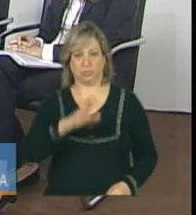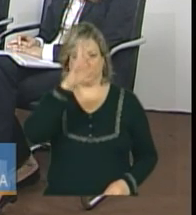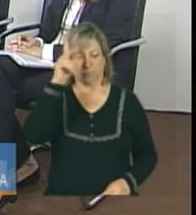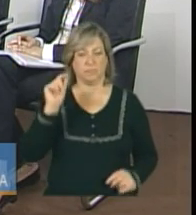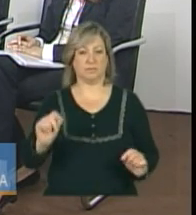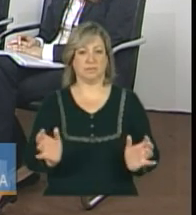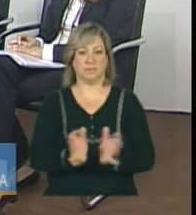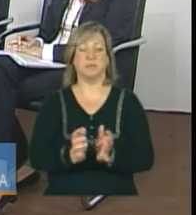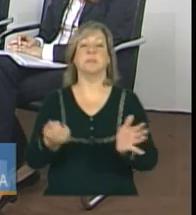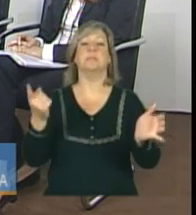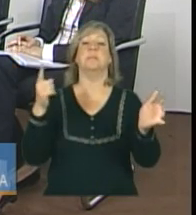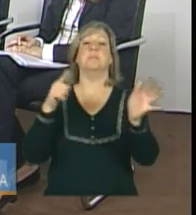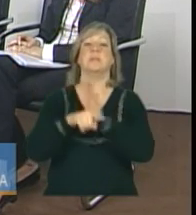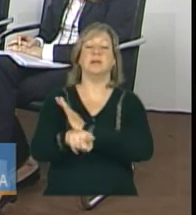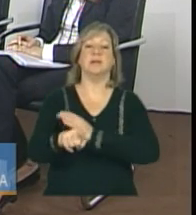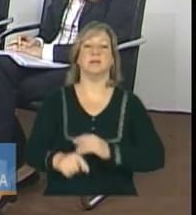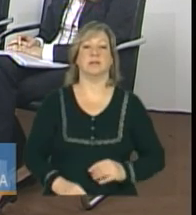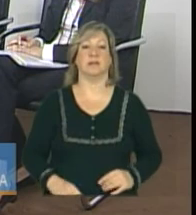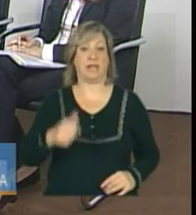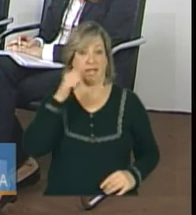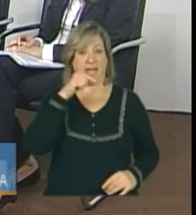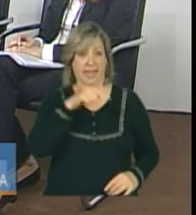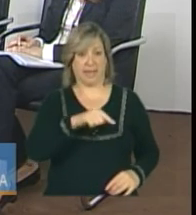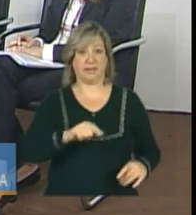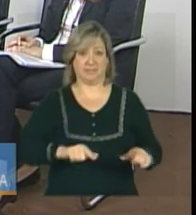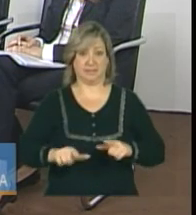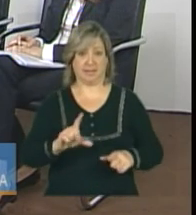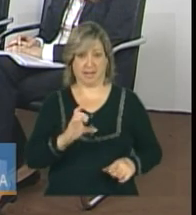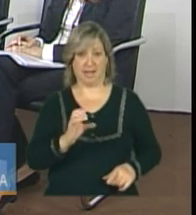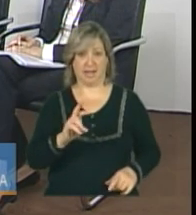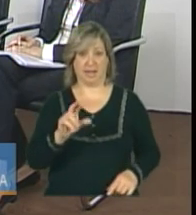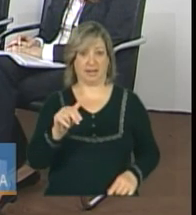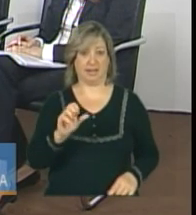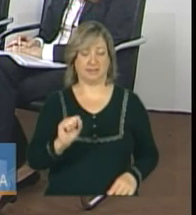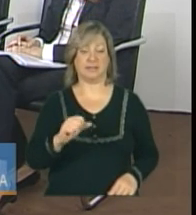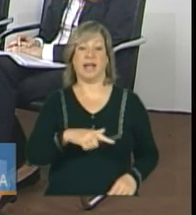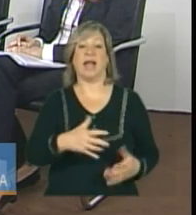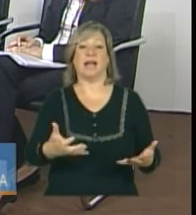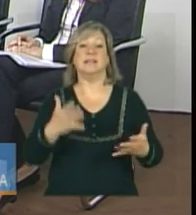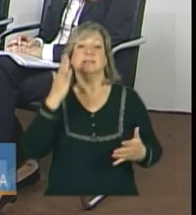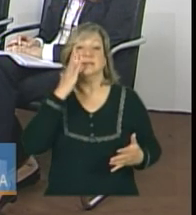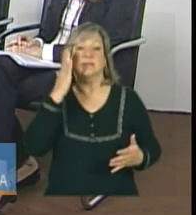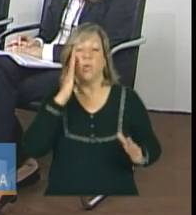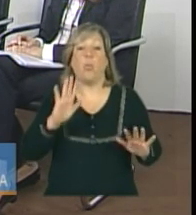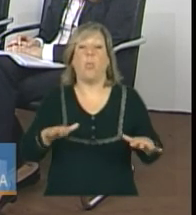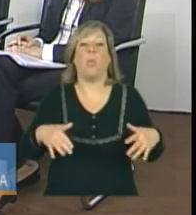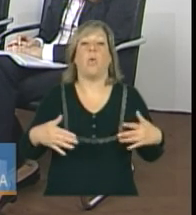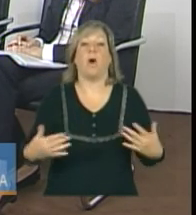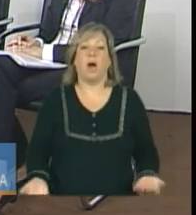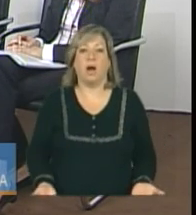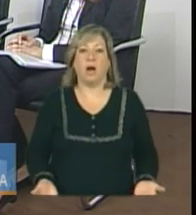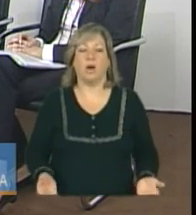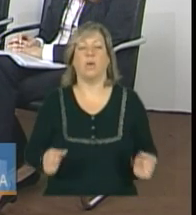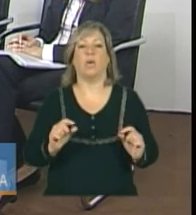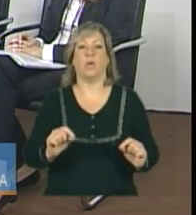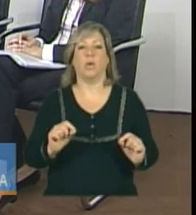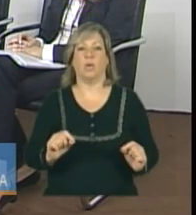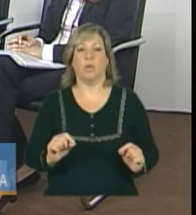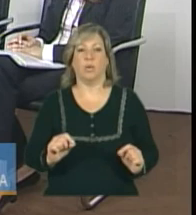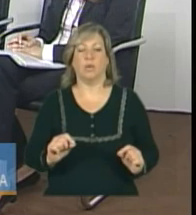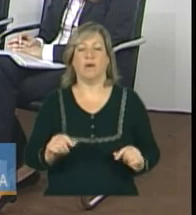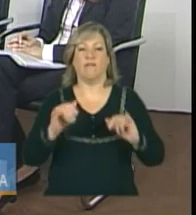seguinte, ela é do CRAS e gostaria de saber qual o grau de formação da equipe volante